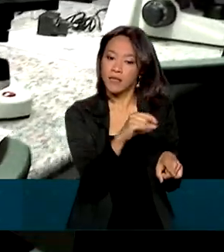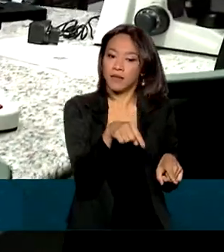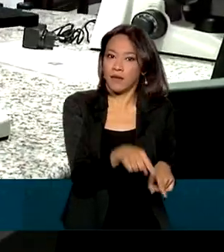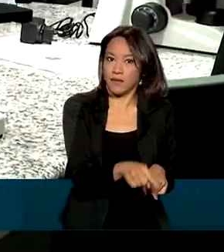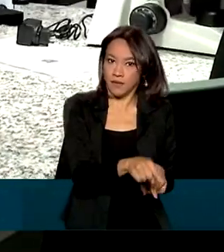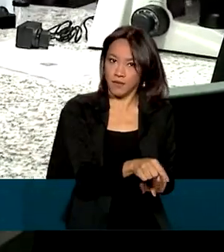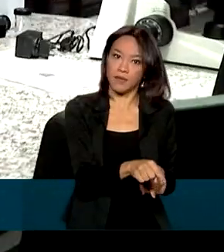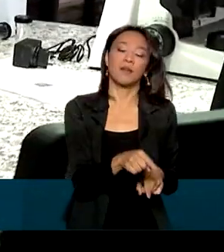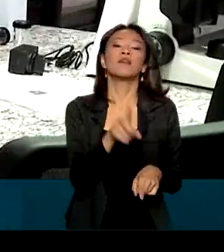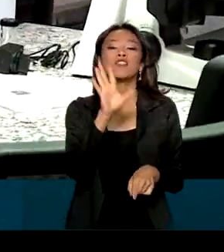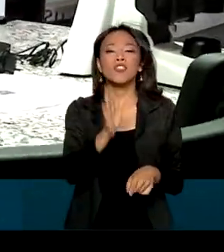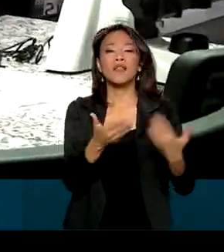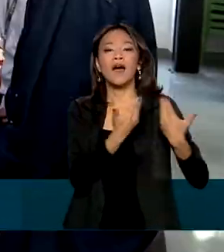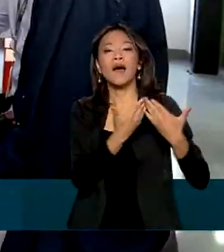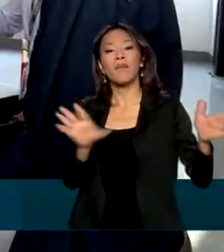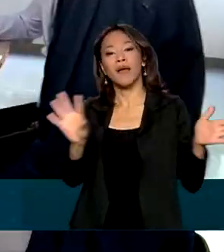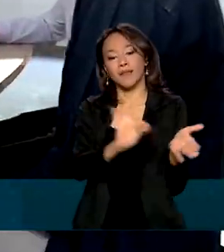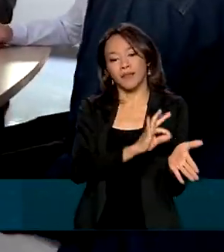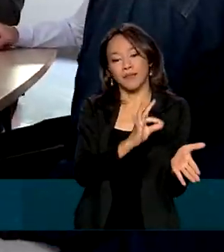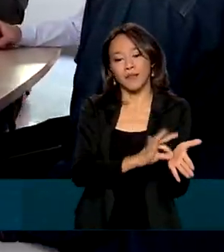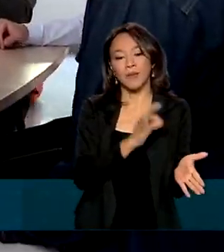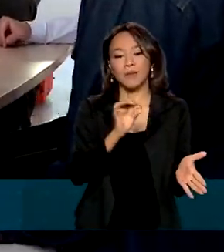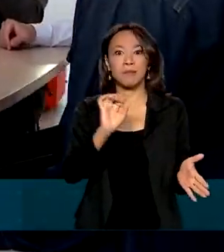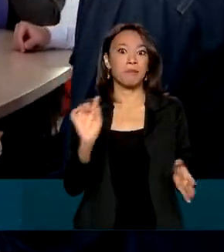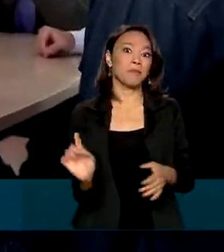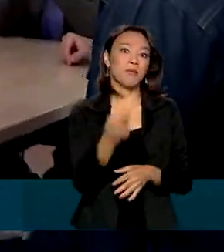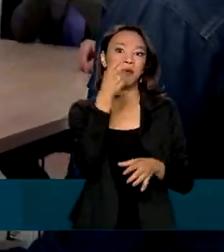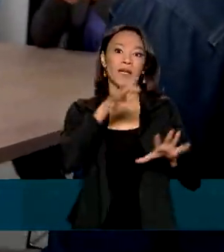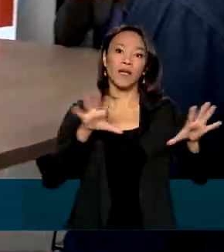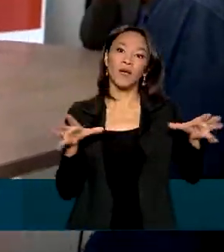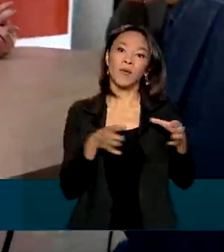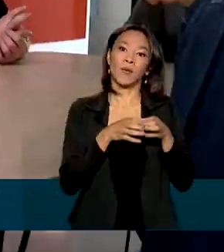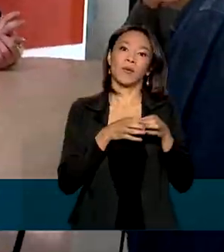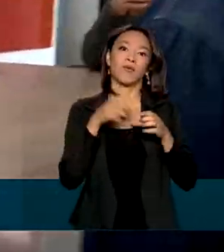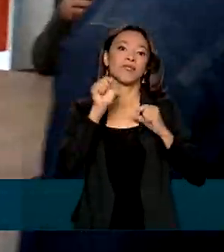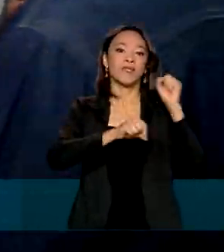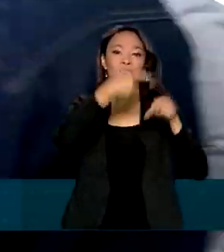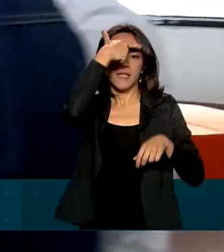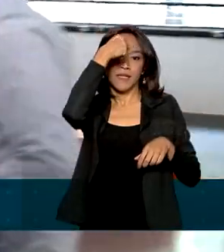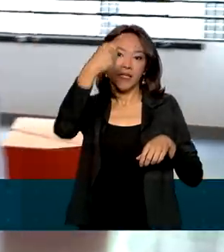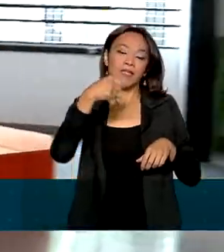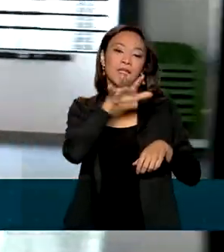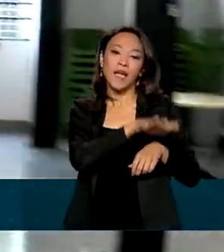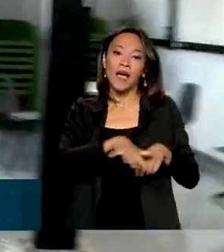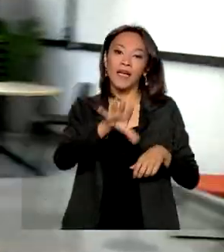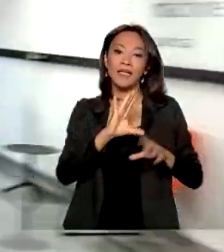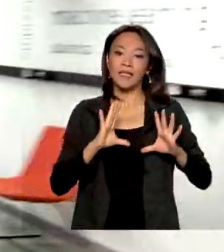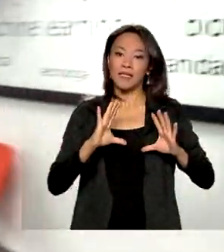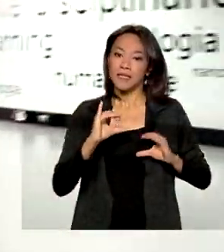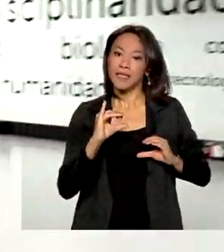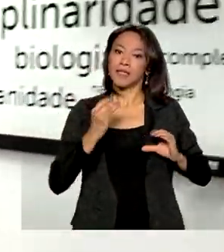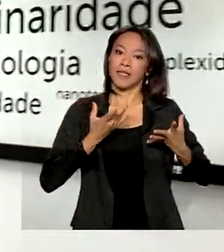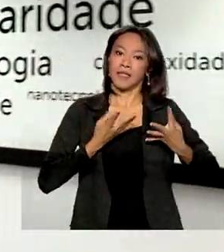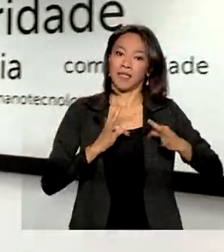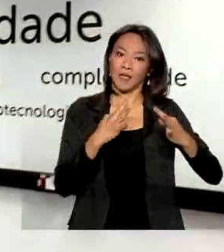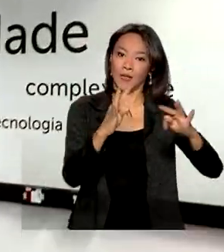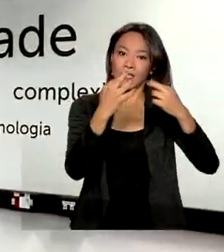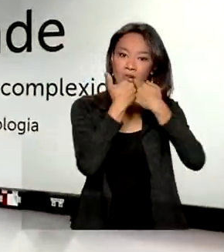e que está com inscrições abertas para a primeira turma de graduação em Ciência, Tecnologia e Inovação.